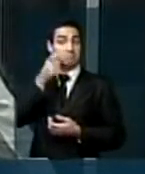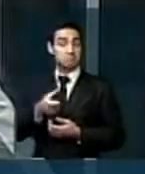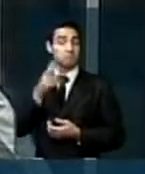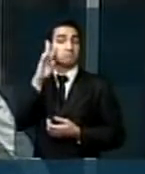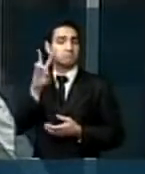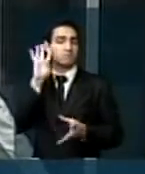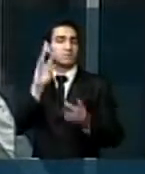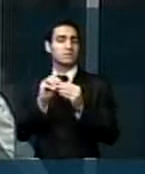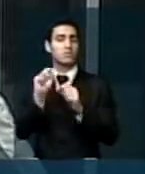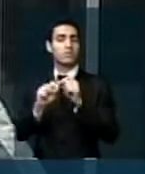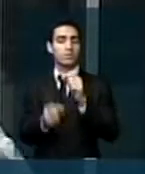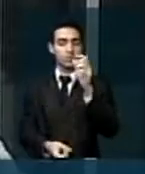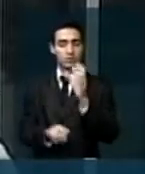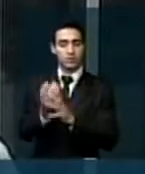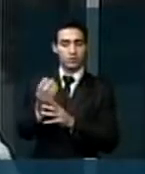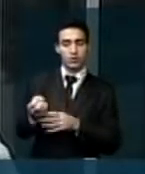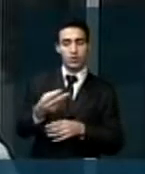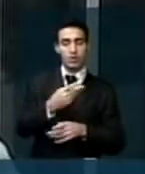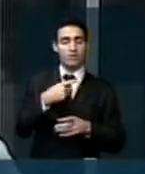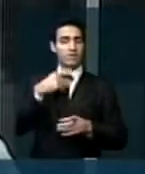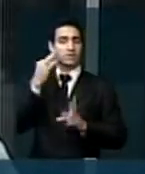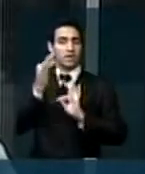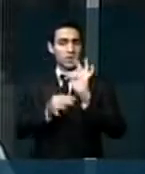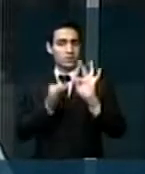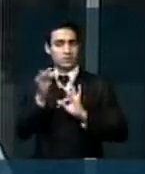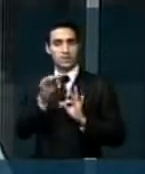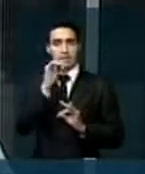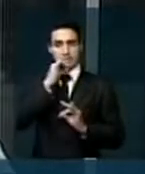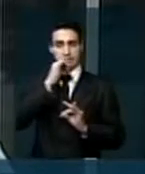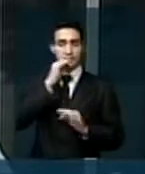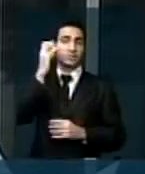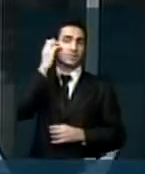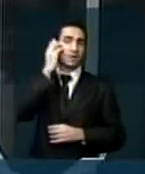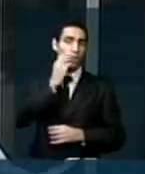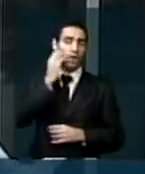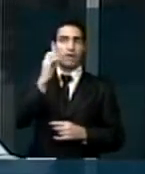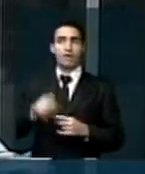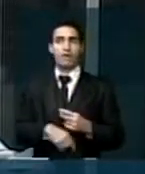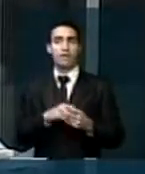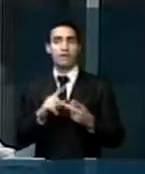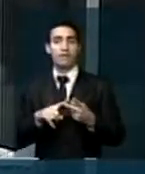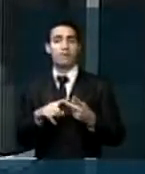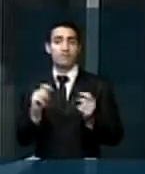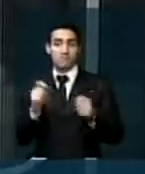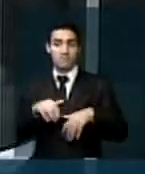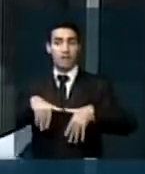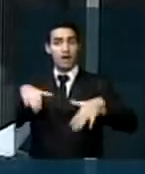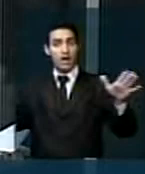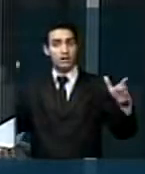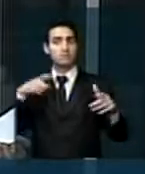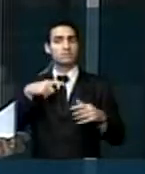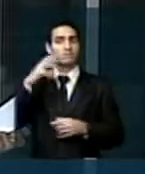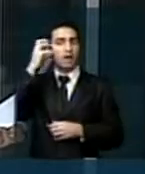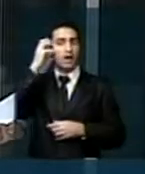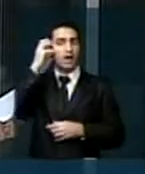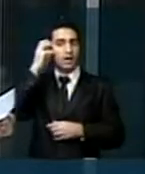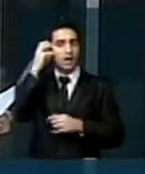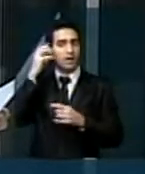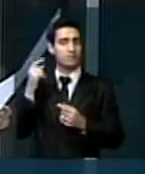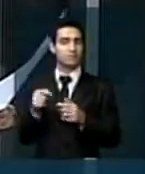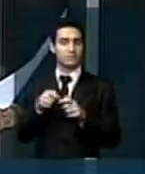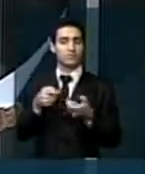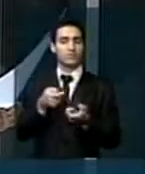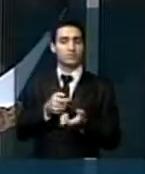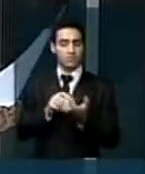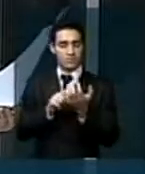que o surgimento de novas tecnologias, como os telefones celulares, tem potencializado o alcance do rádio. que